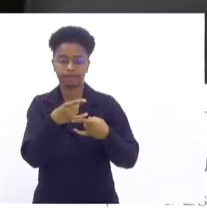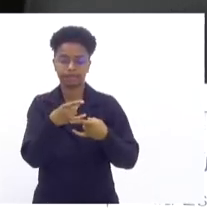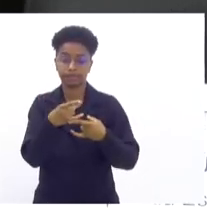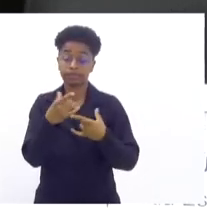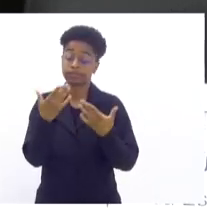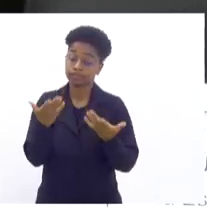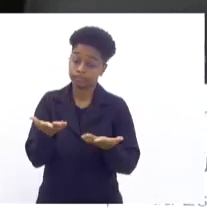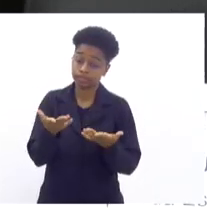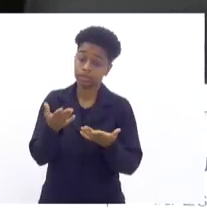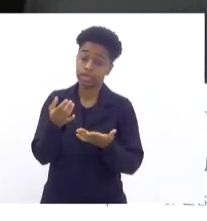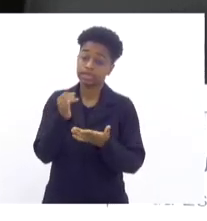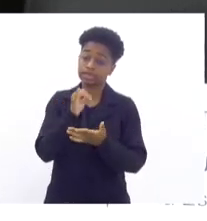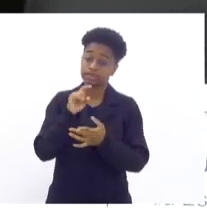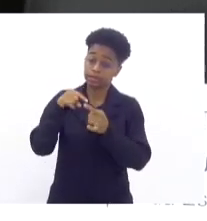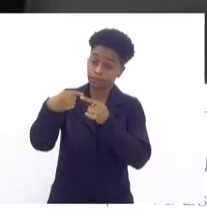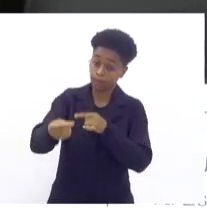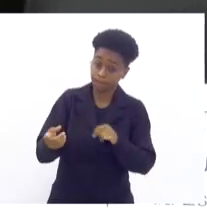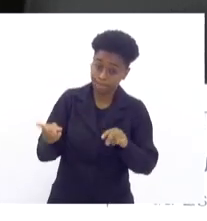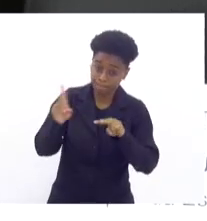mesmo assim, quando eles são presos,